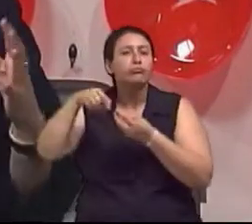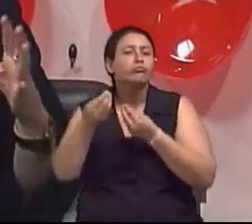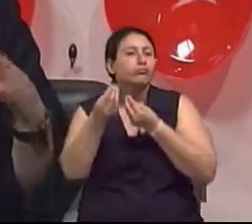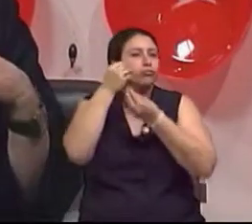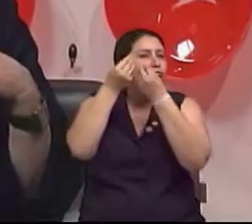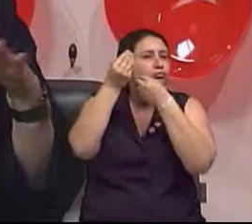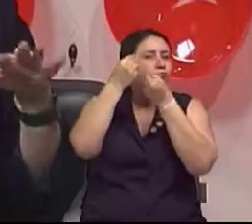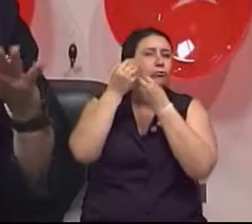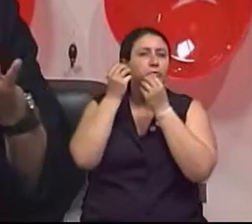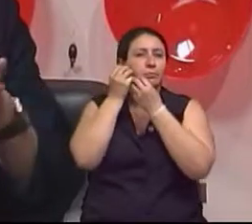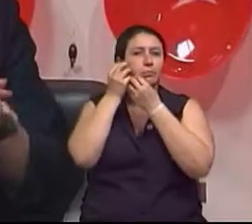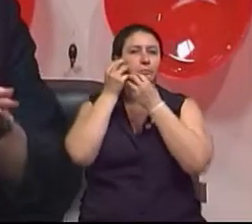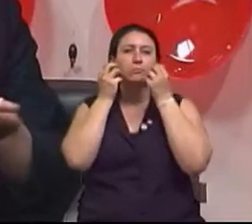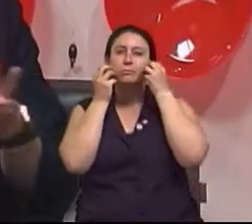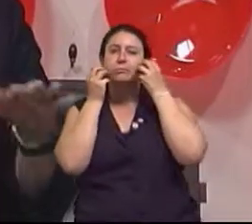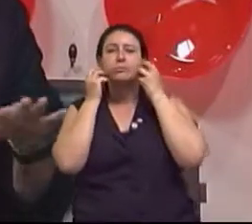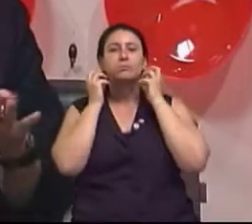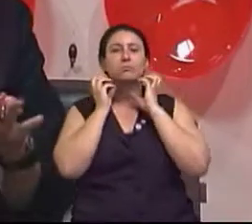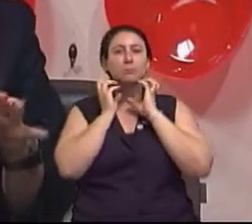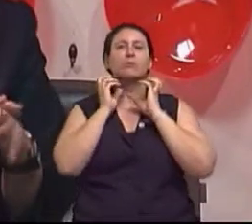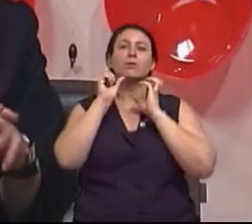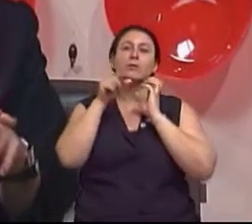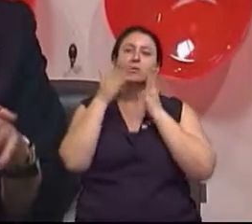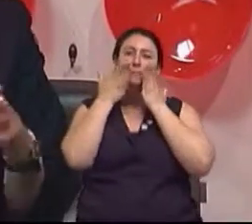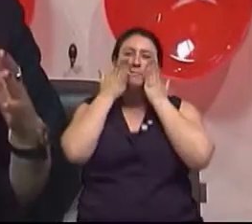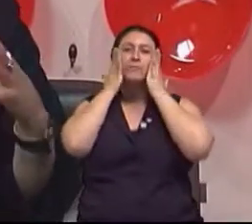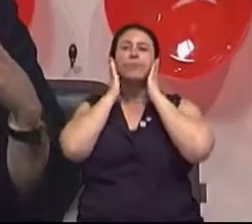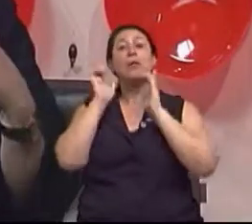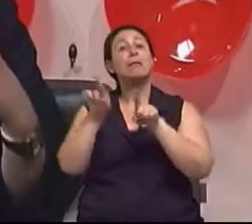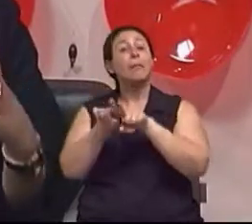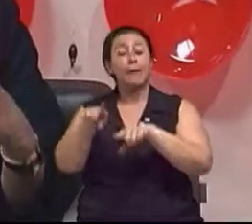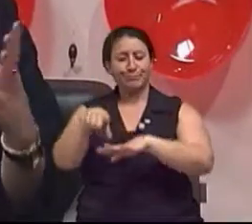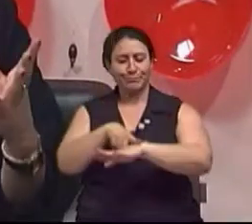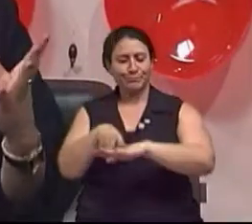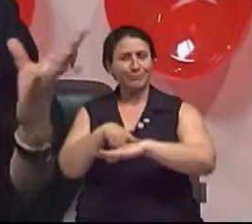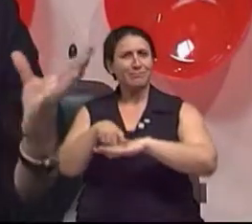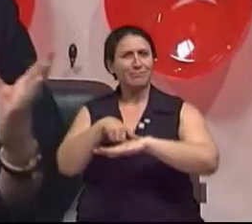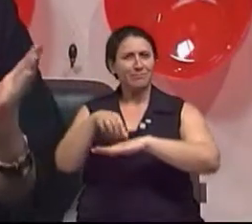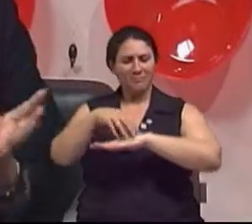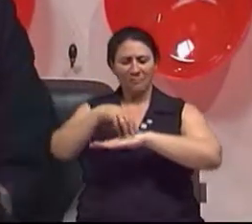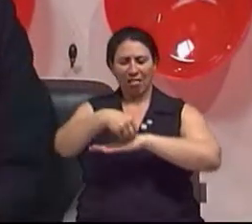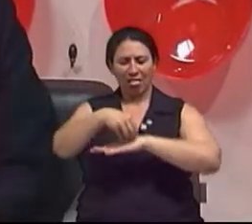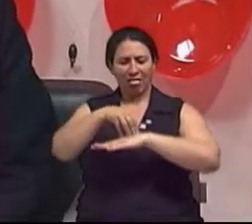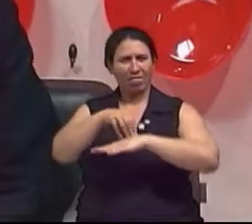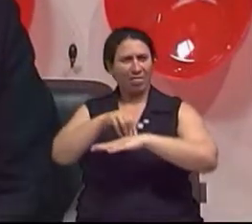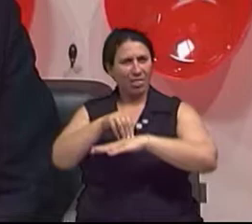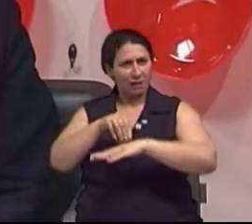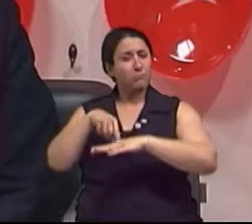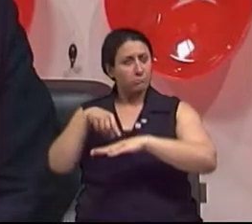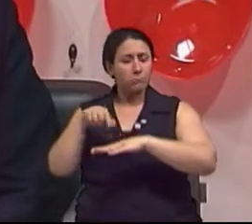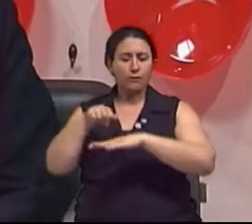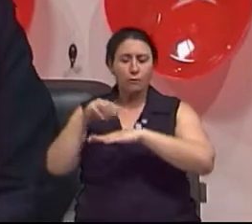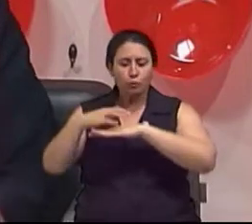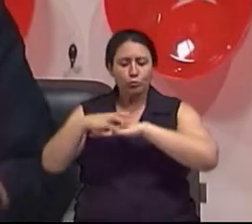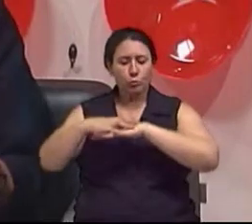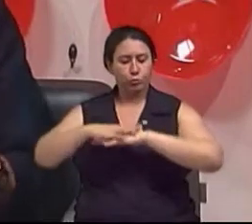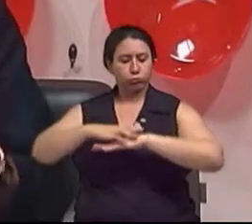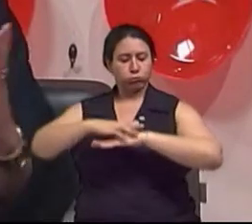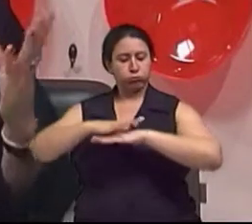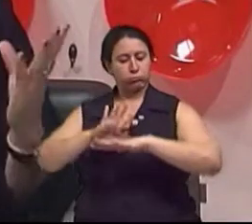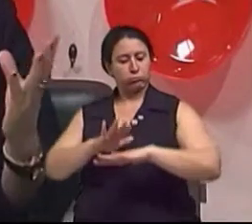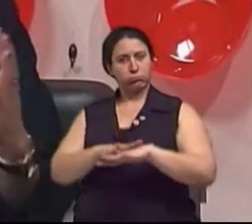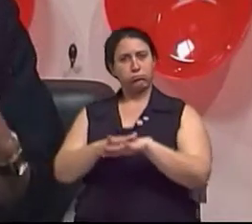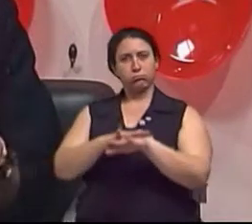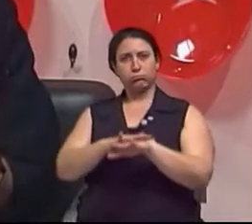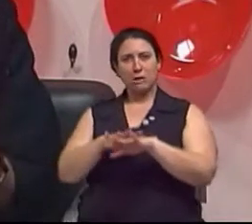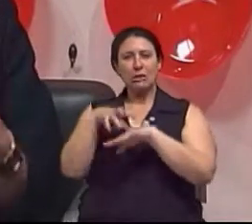que a gente tem utilizado mais para rejuvenescimento de mãos. Enfim, tem vários tipos de preenchedores e que são